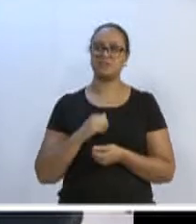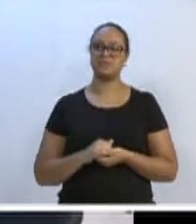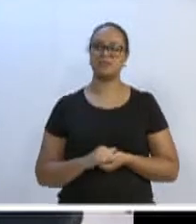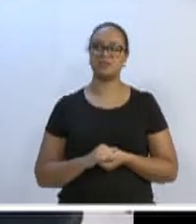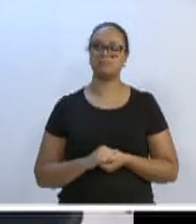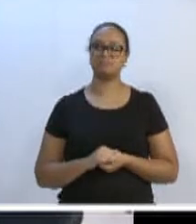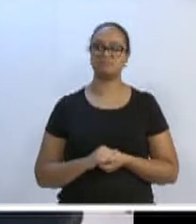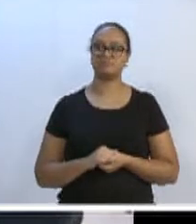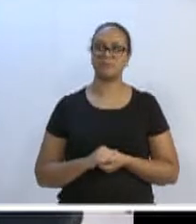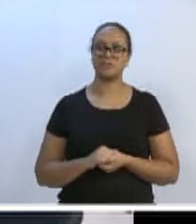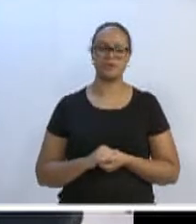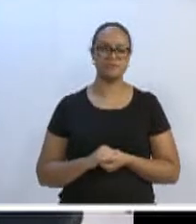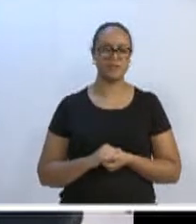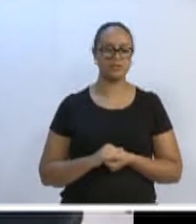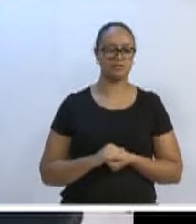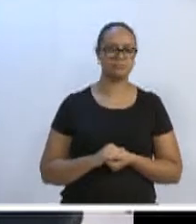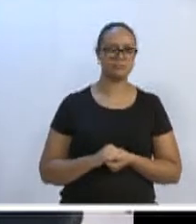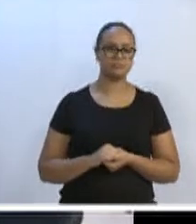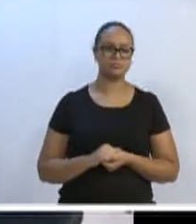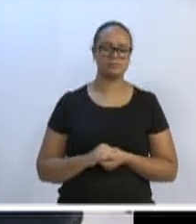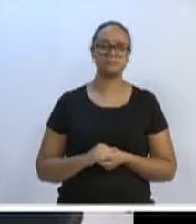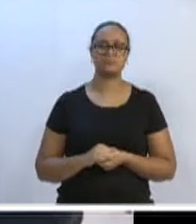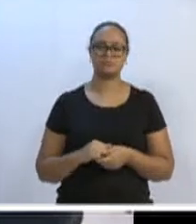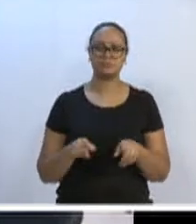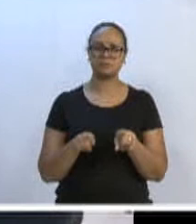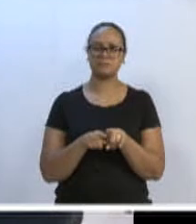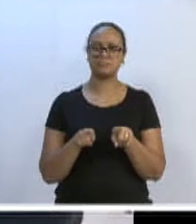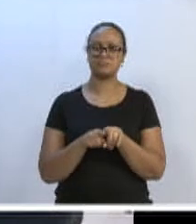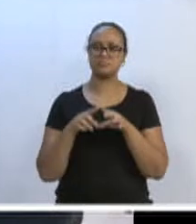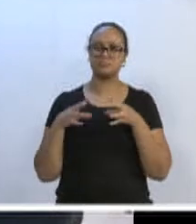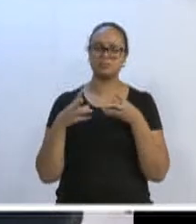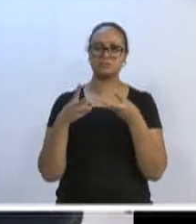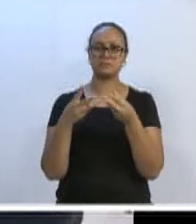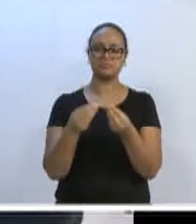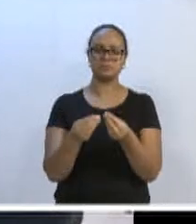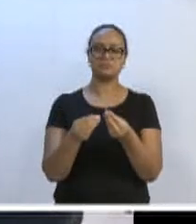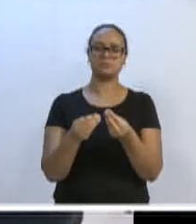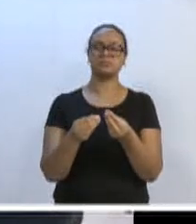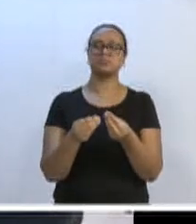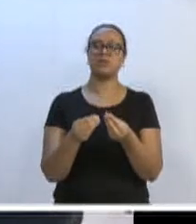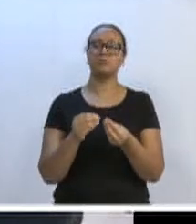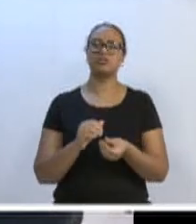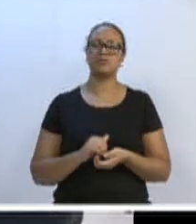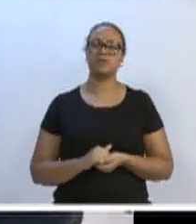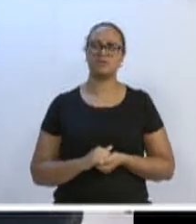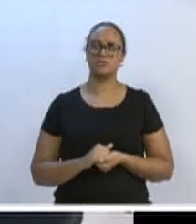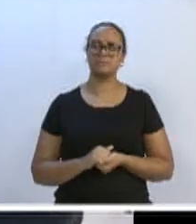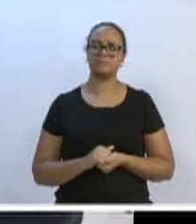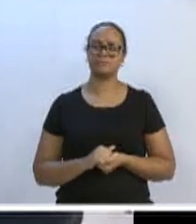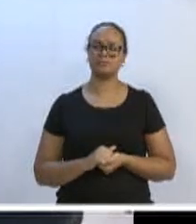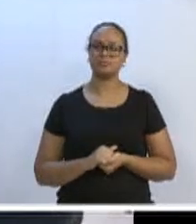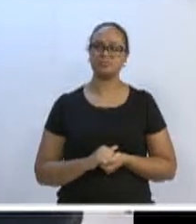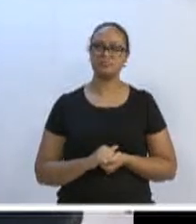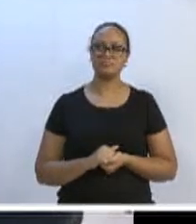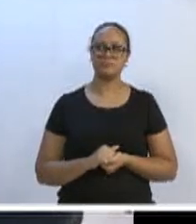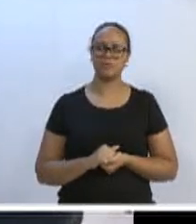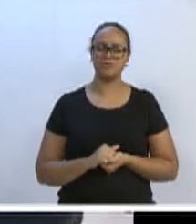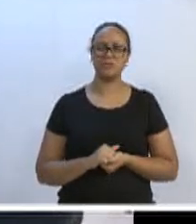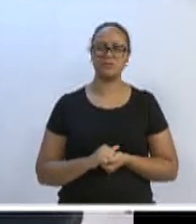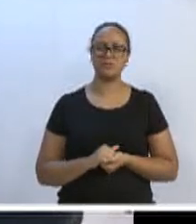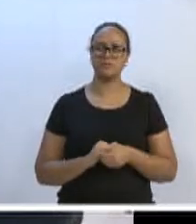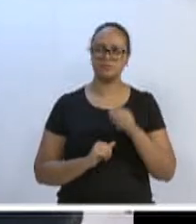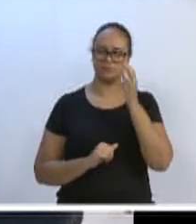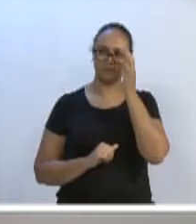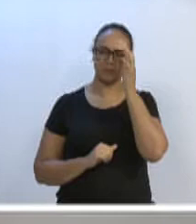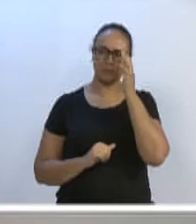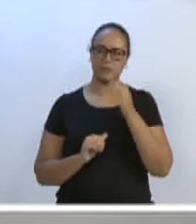a posição do vereador Gilson num excesso, realmente, de humildade, se colocando